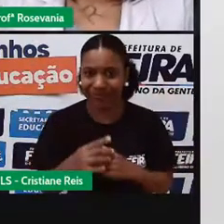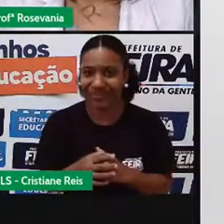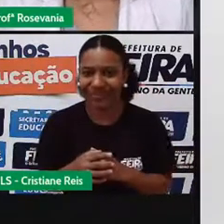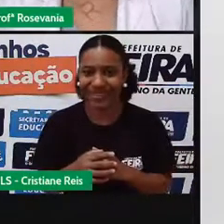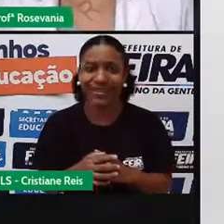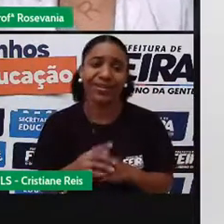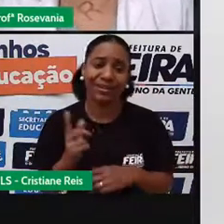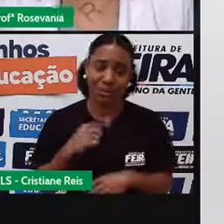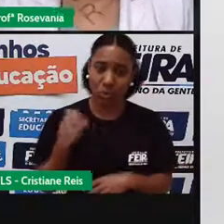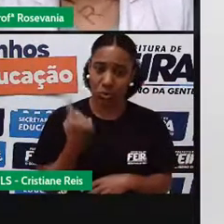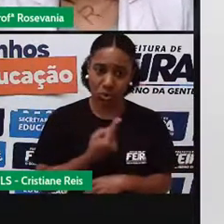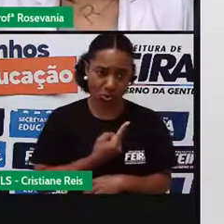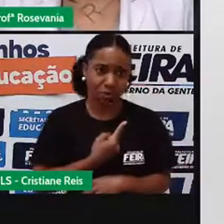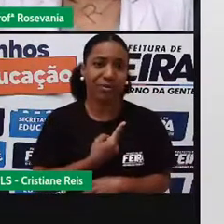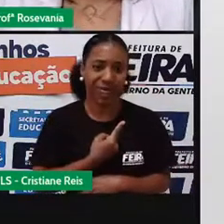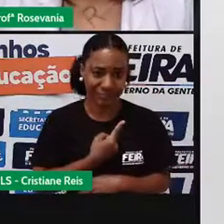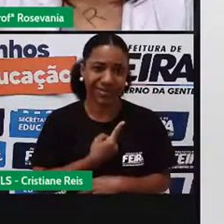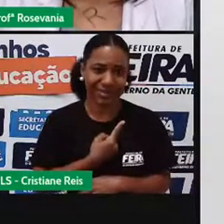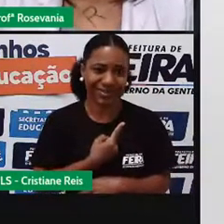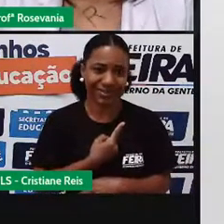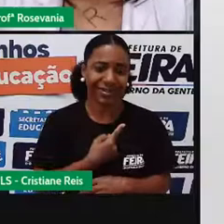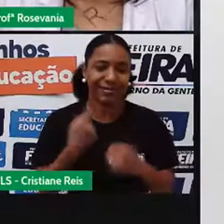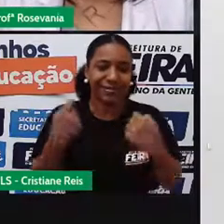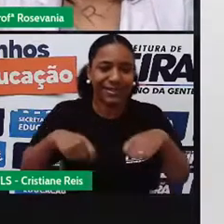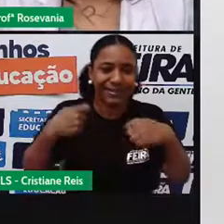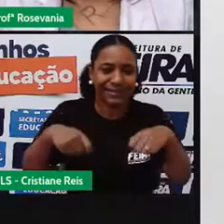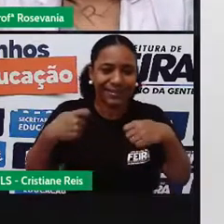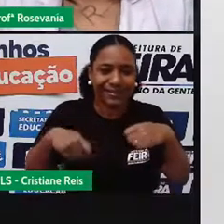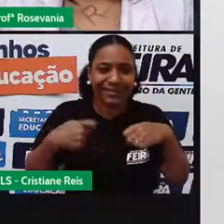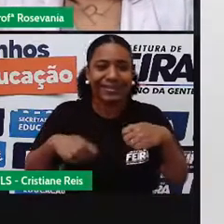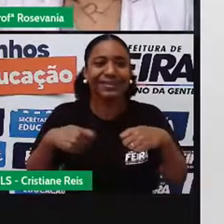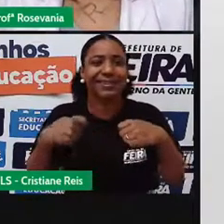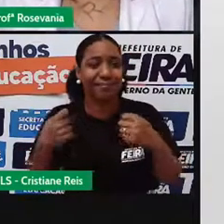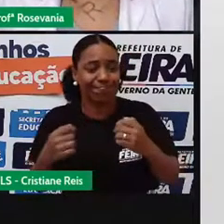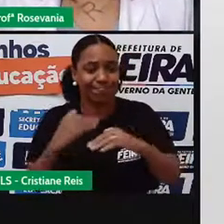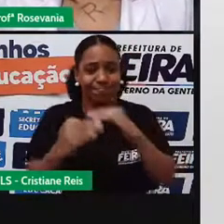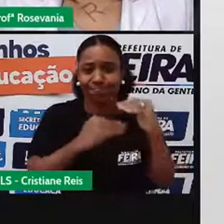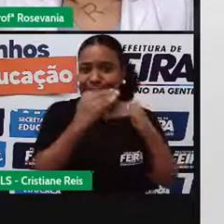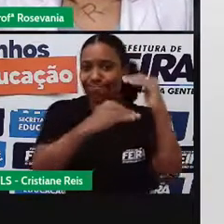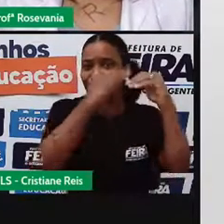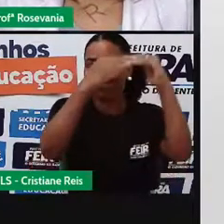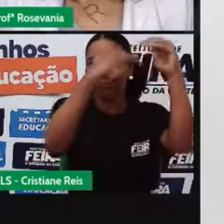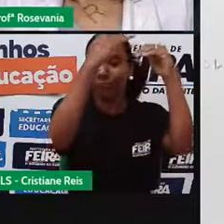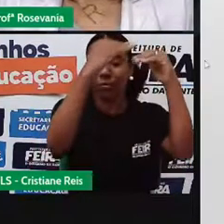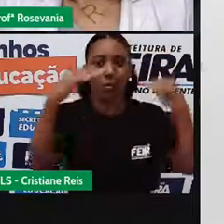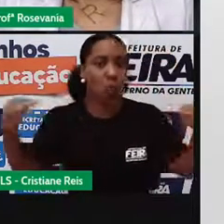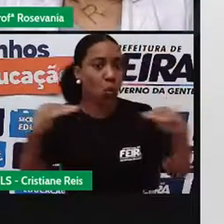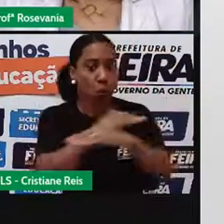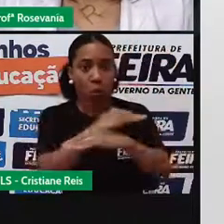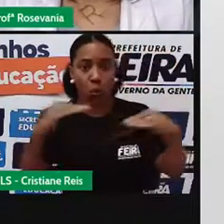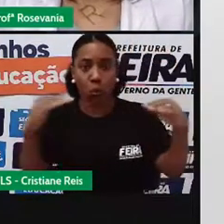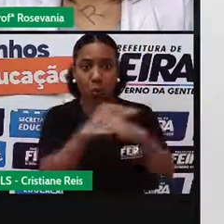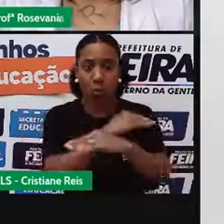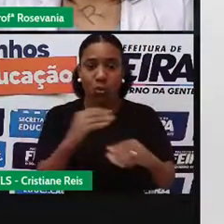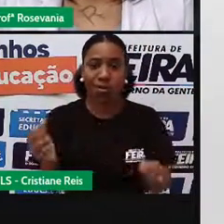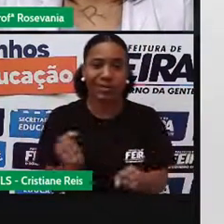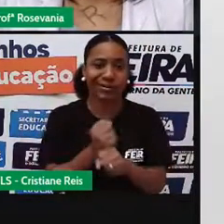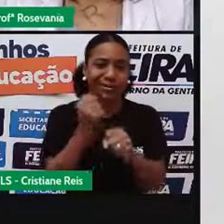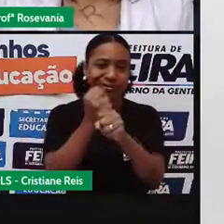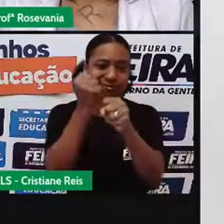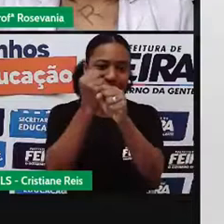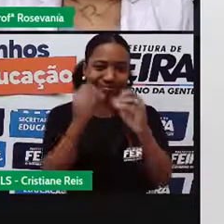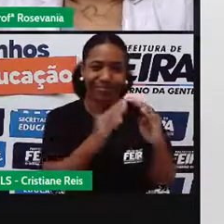cidades que cresceram com essa frota enorme de carros. A primeira coisa que a gente já observa aqui é aquela poluição